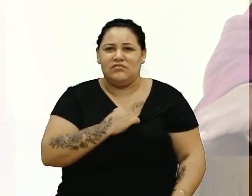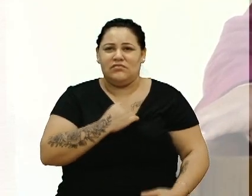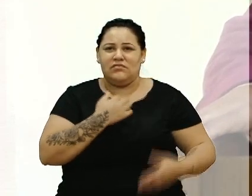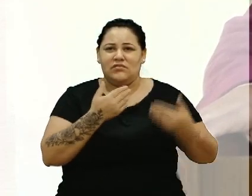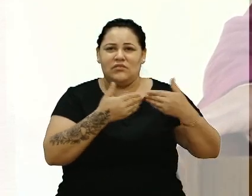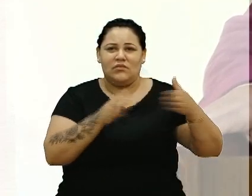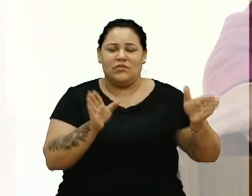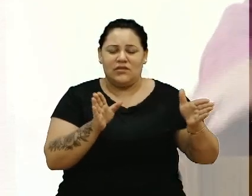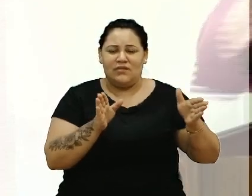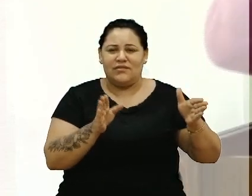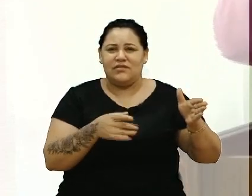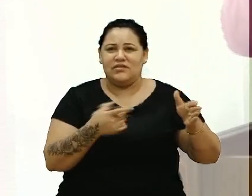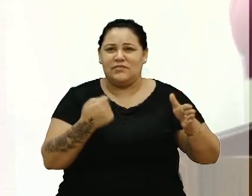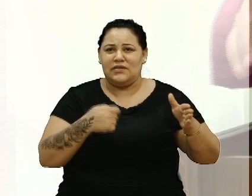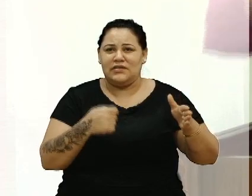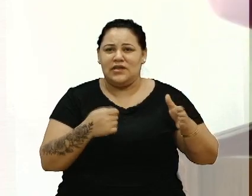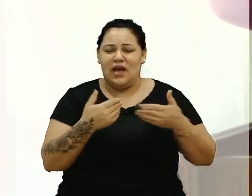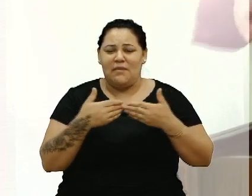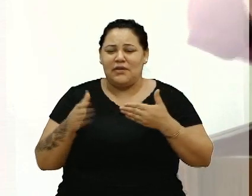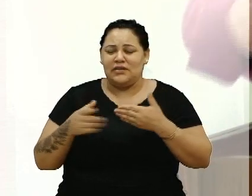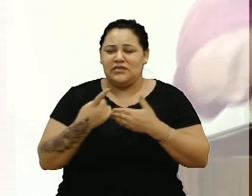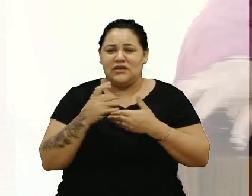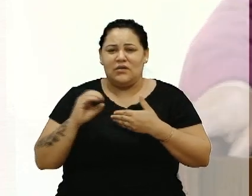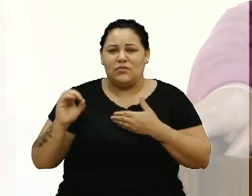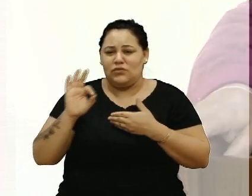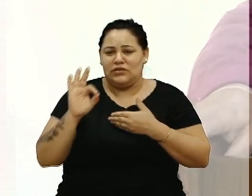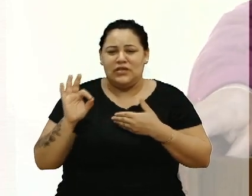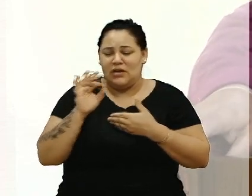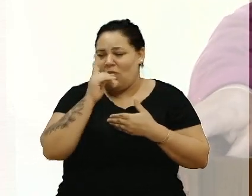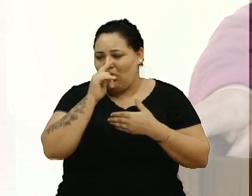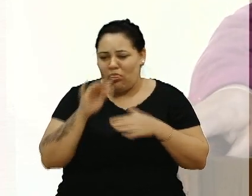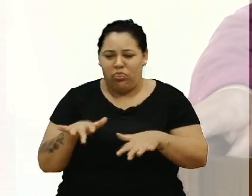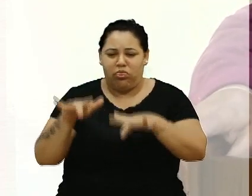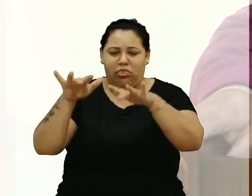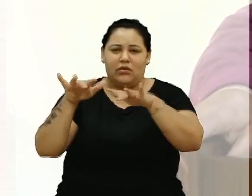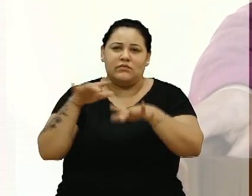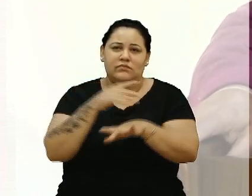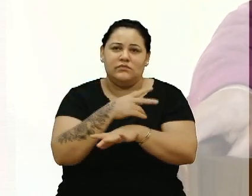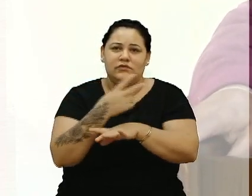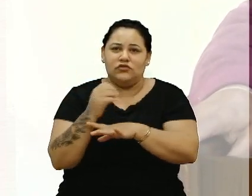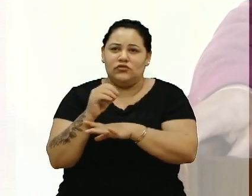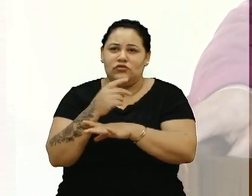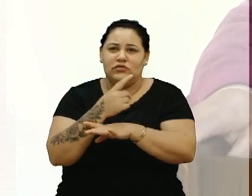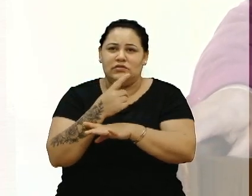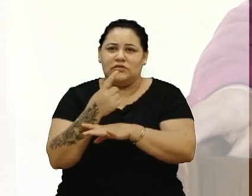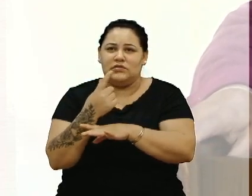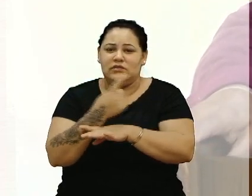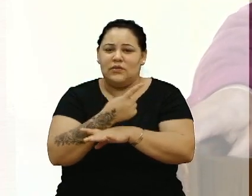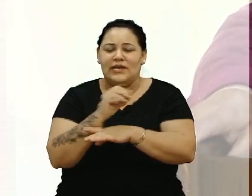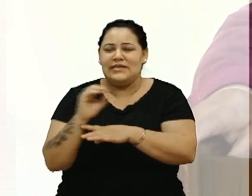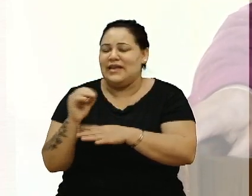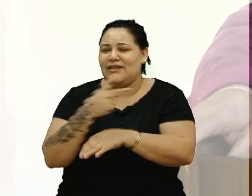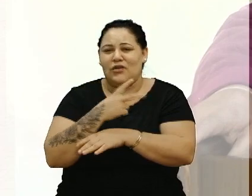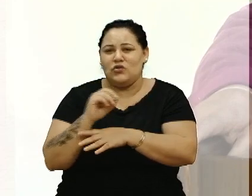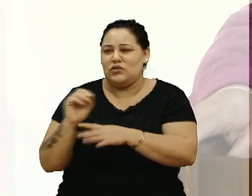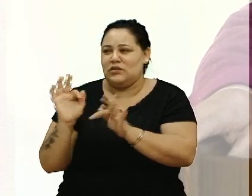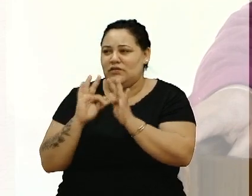100%, aragou 20, 30 famílias, é 20 ou 30. Não é 100, não é 200.